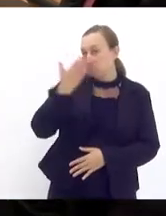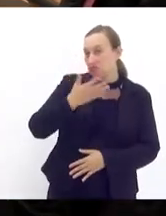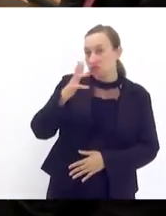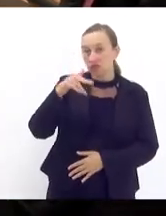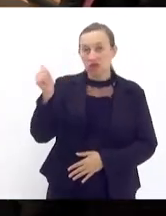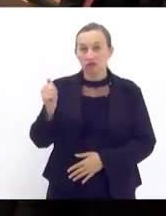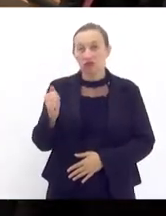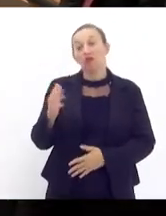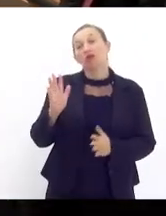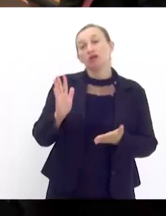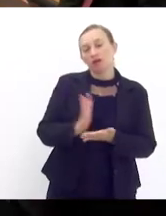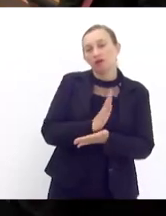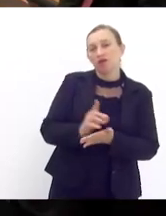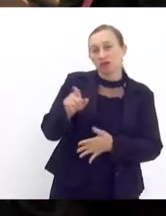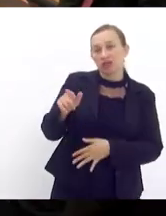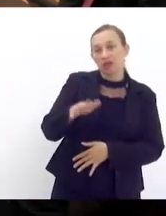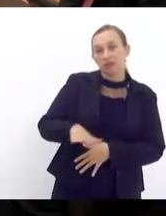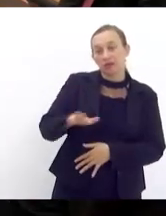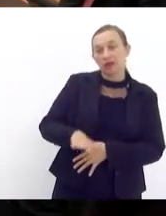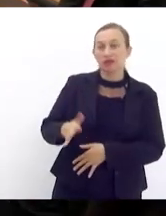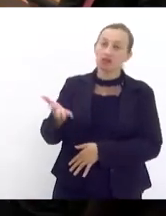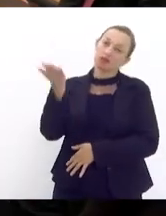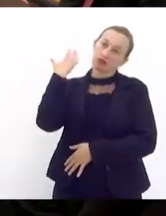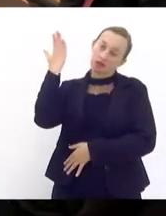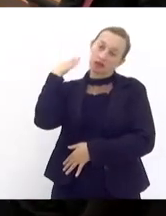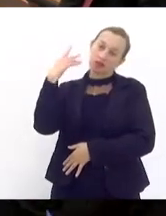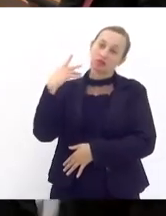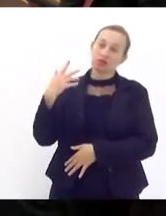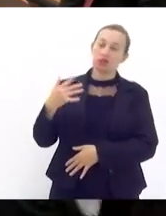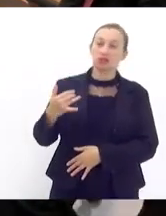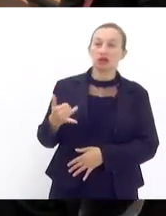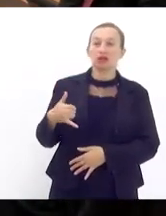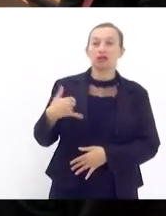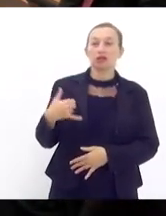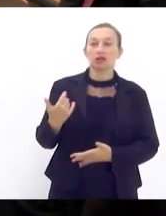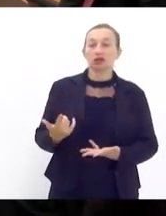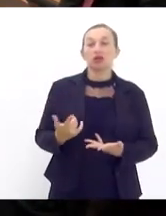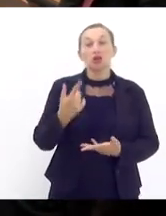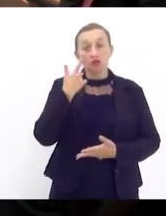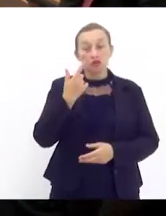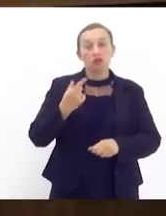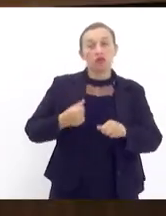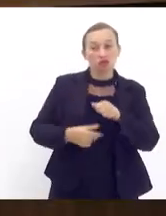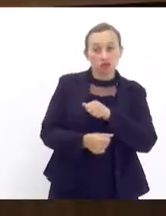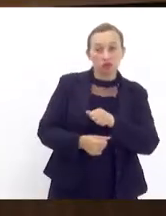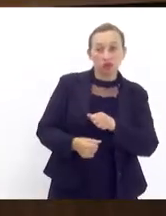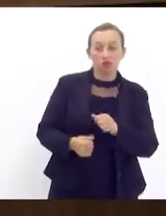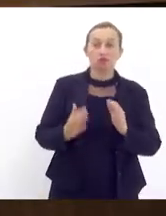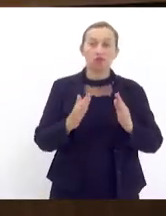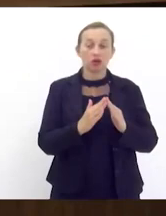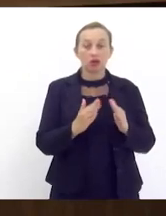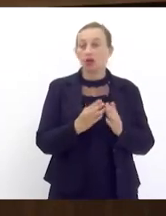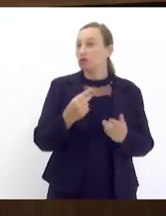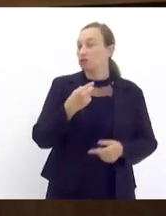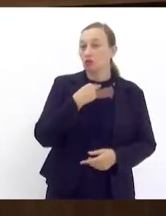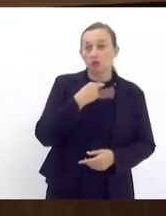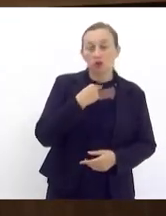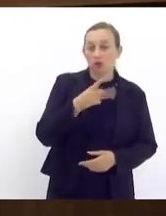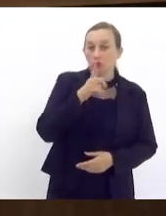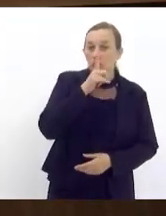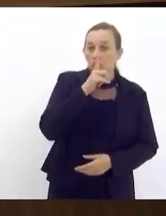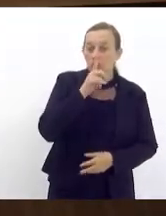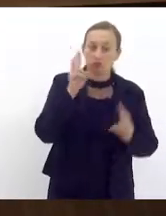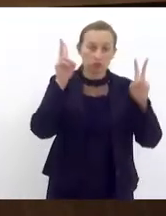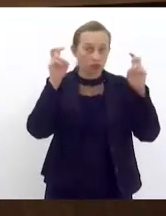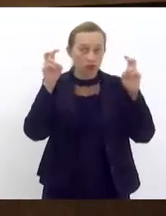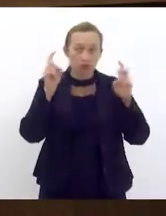pouca idade mas da última vez que o estado do Rio de Janeiro viu algum investimento em habitação então eu não posso me calar diante de um